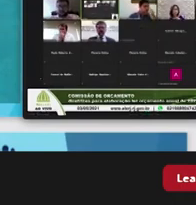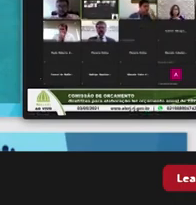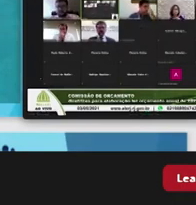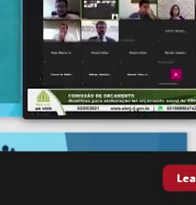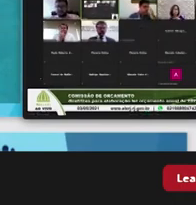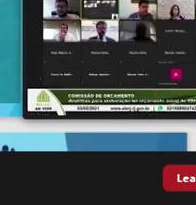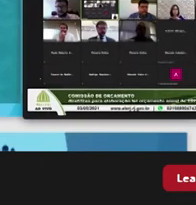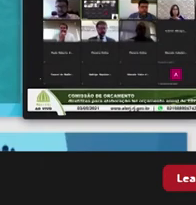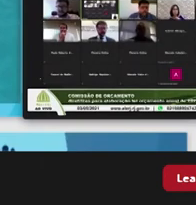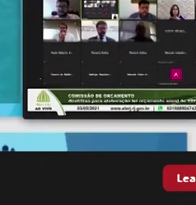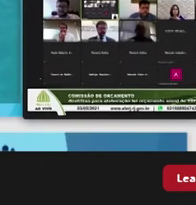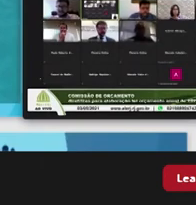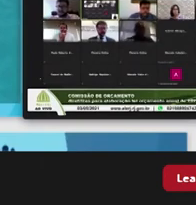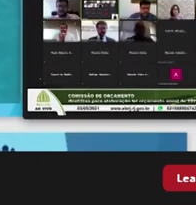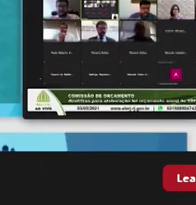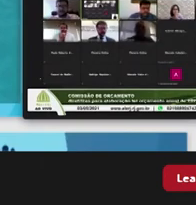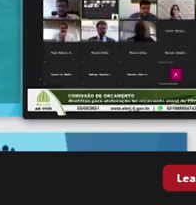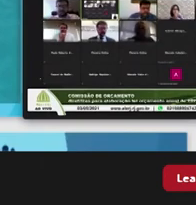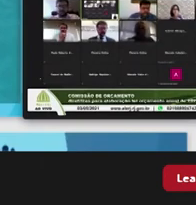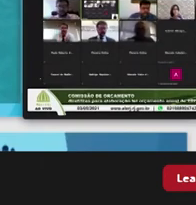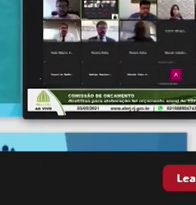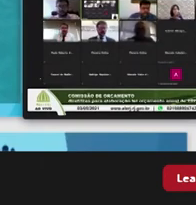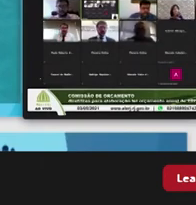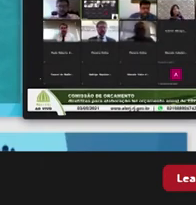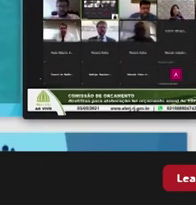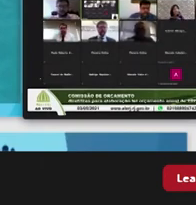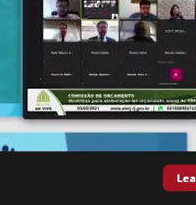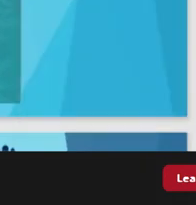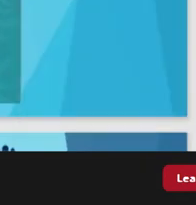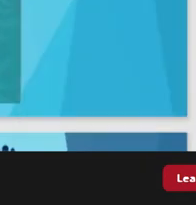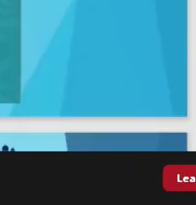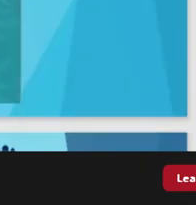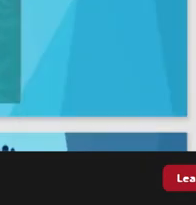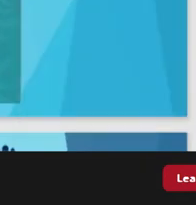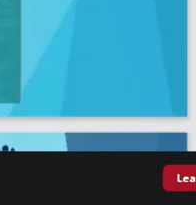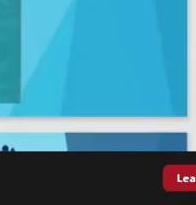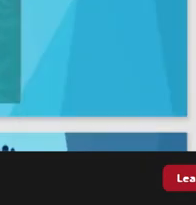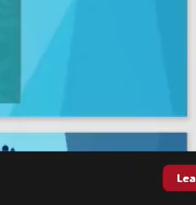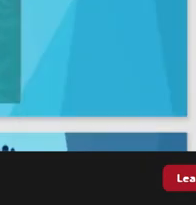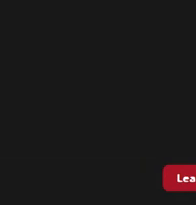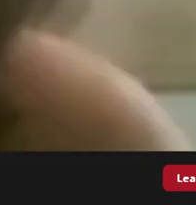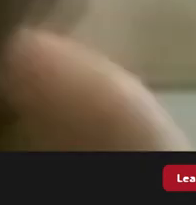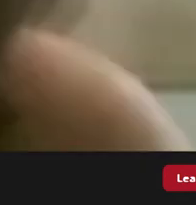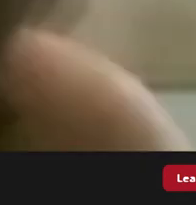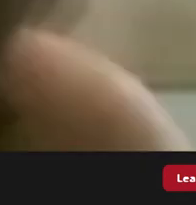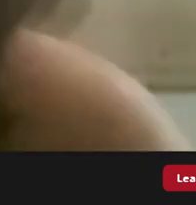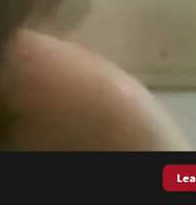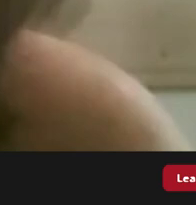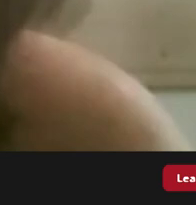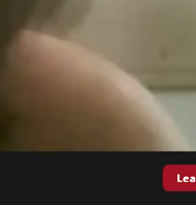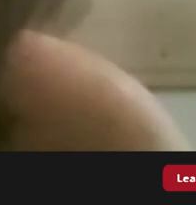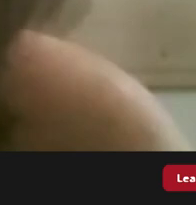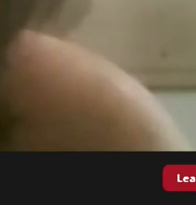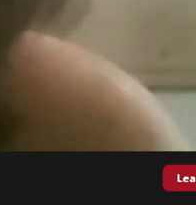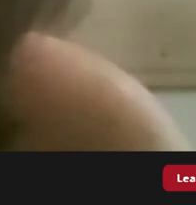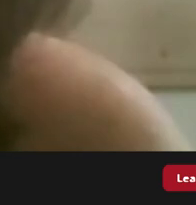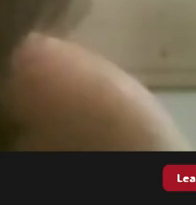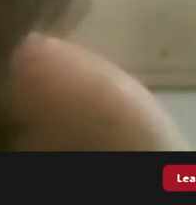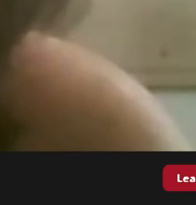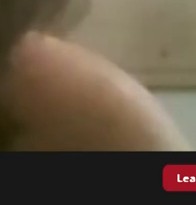pergunto em termos de participação especial né como é que essa rota três vai ser